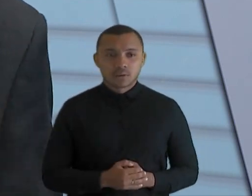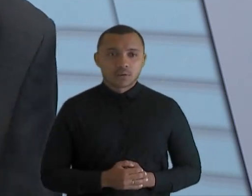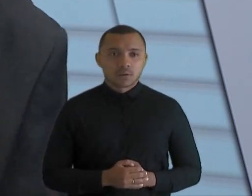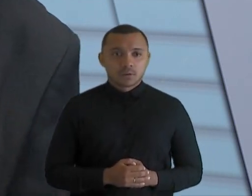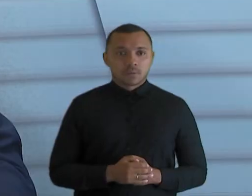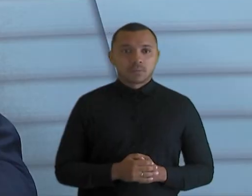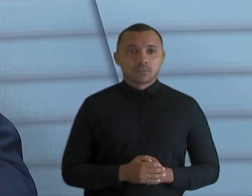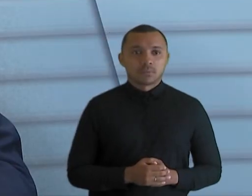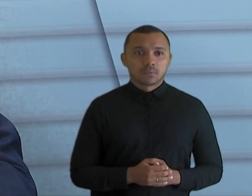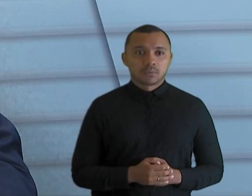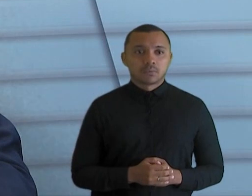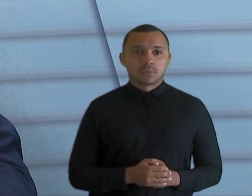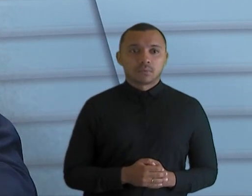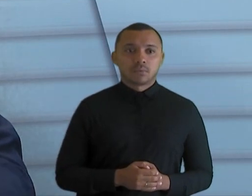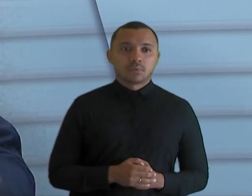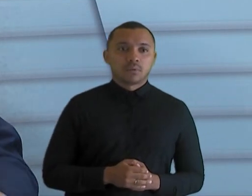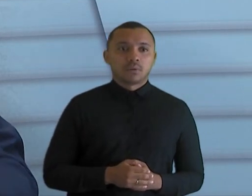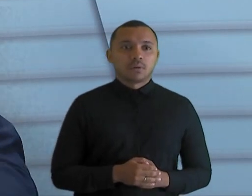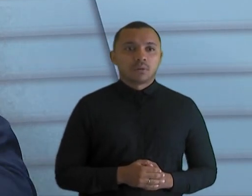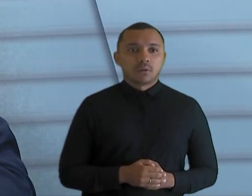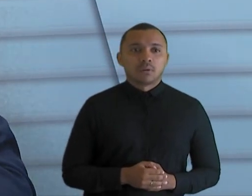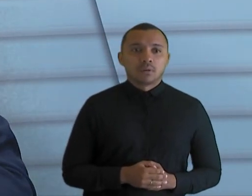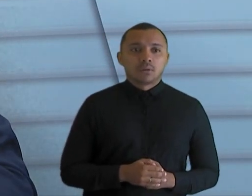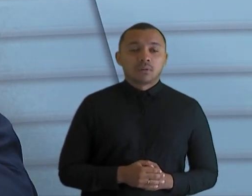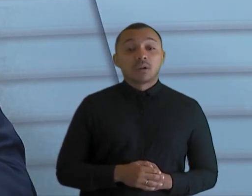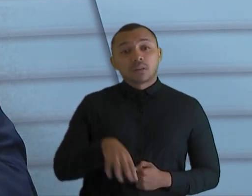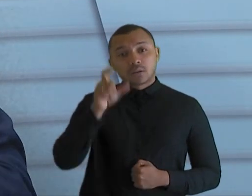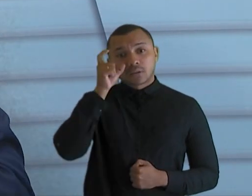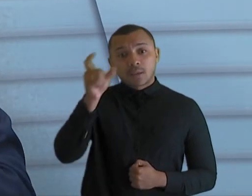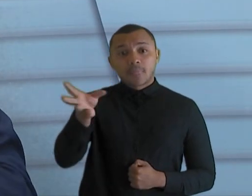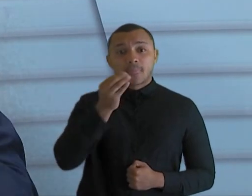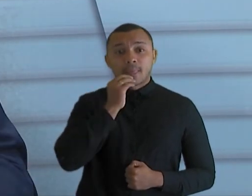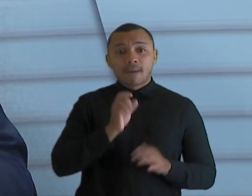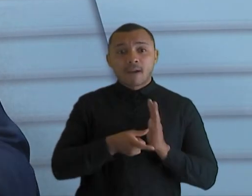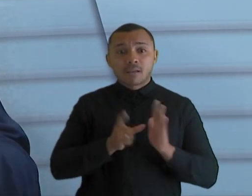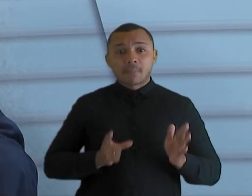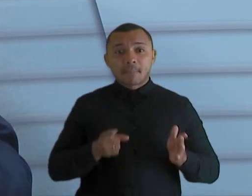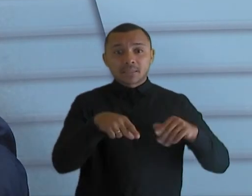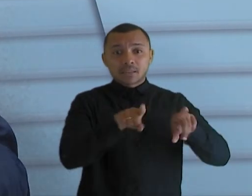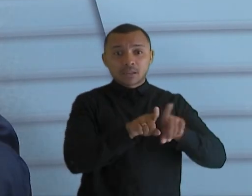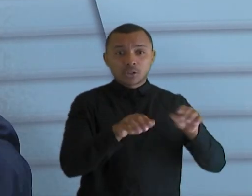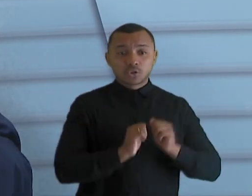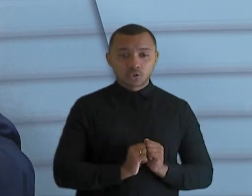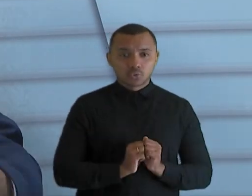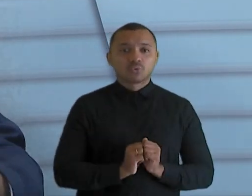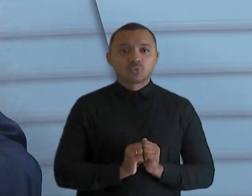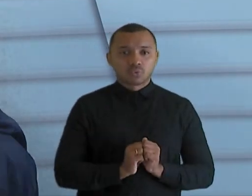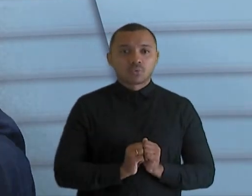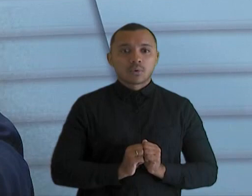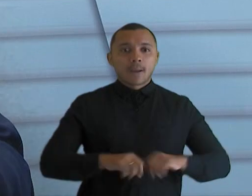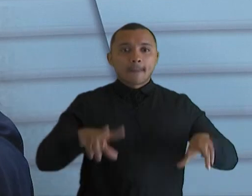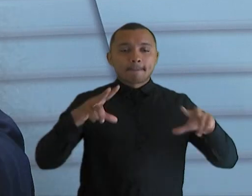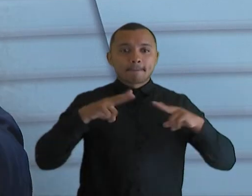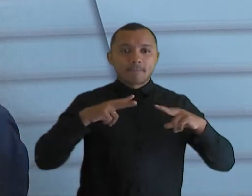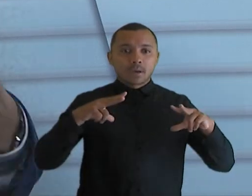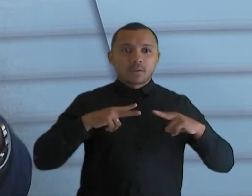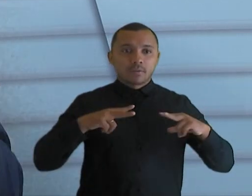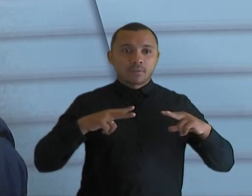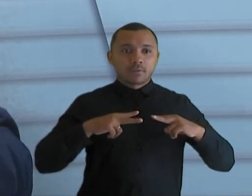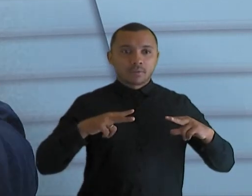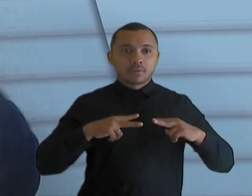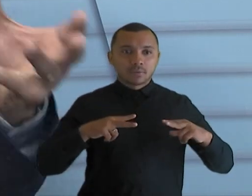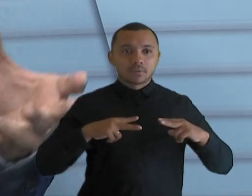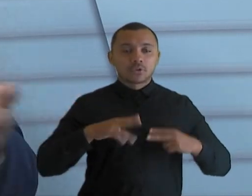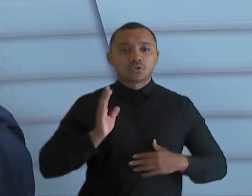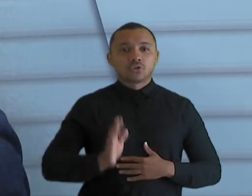Paralelamente a isso, é um modelo realmente interessante buscar a parceria com a iniciativa privada, é claro que acaba envolvendo também custo do serviço público, tem que garantir